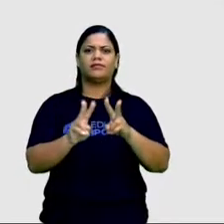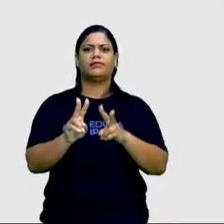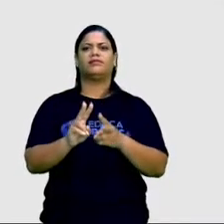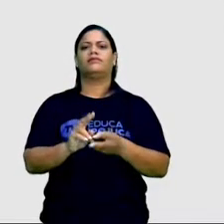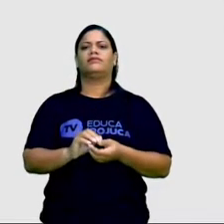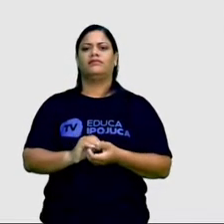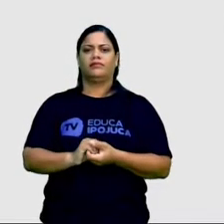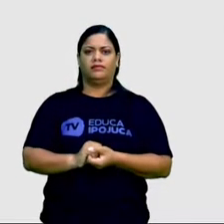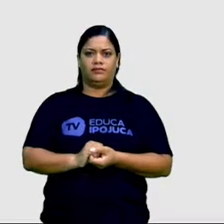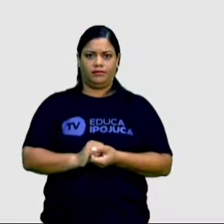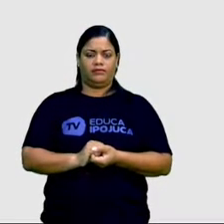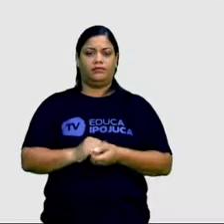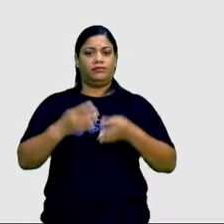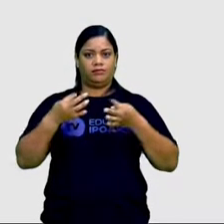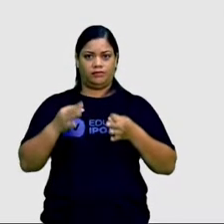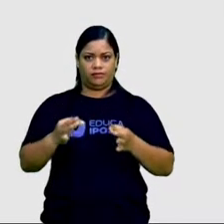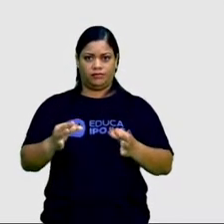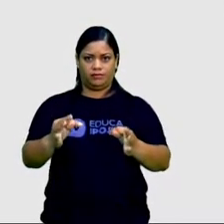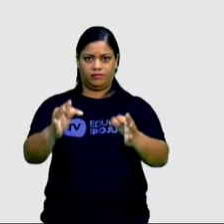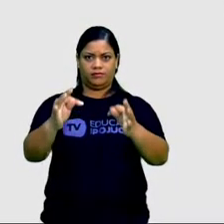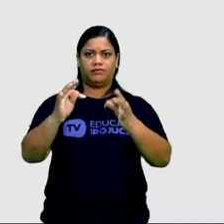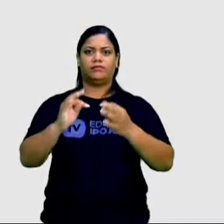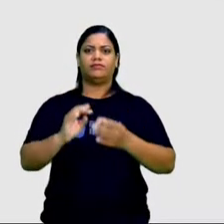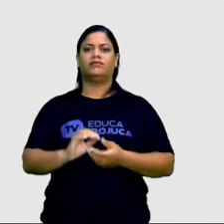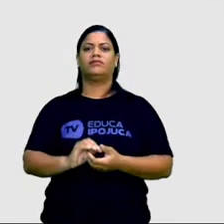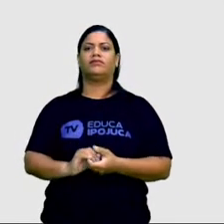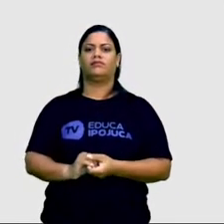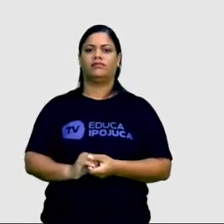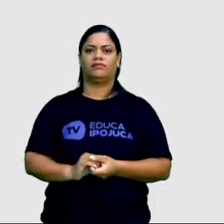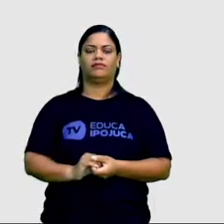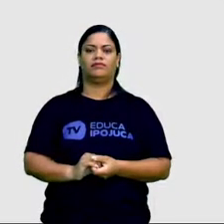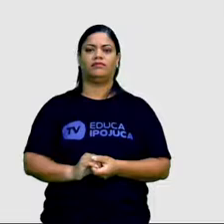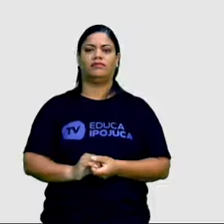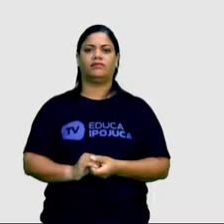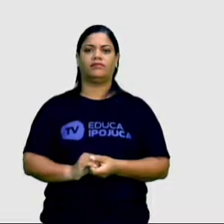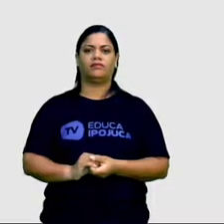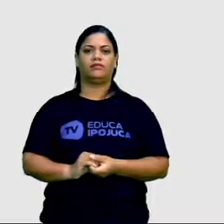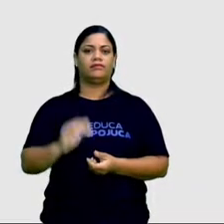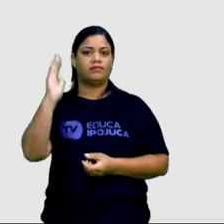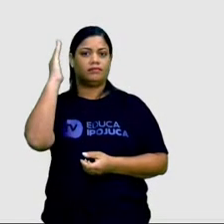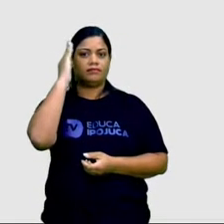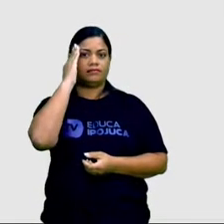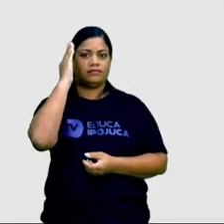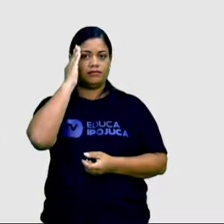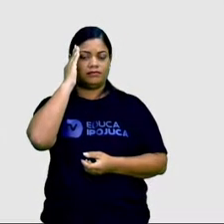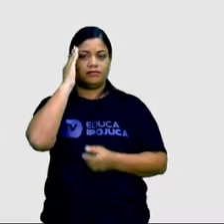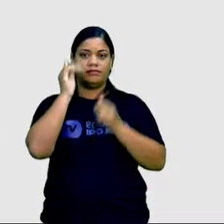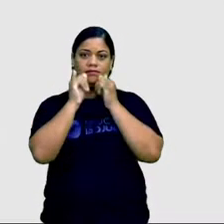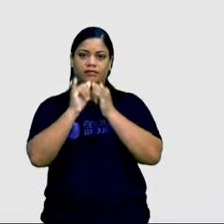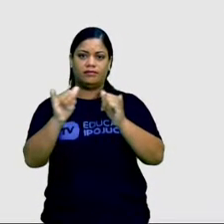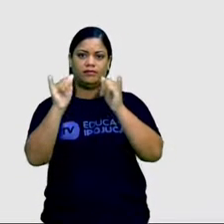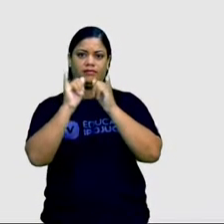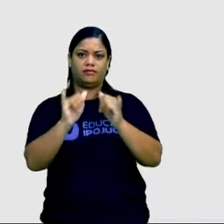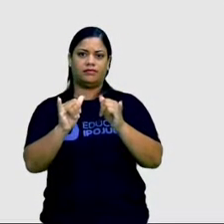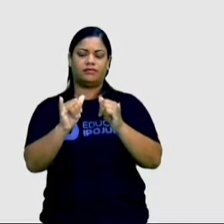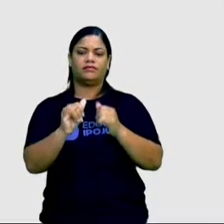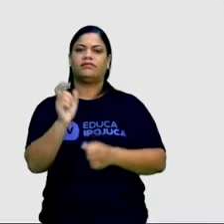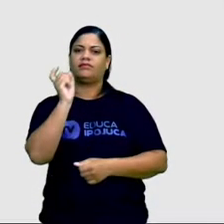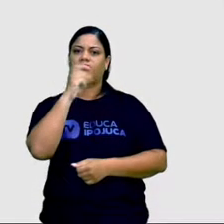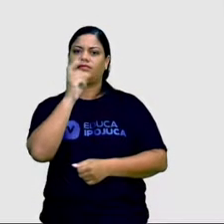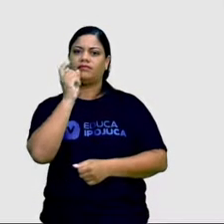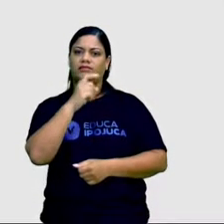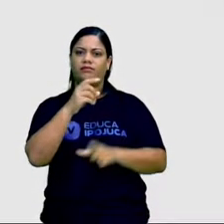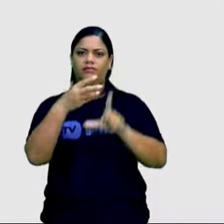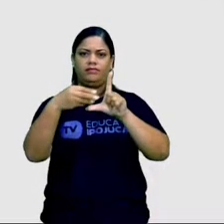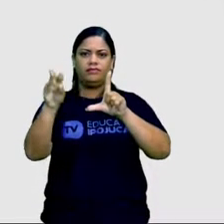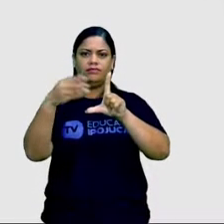do Instituto de Tecnologia de Massachusetts, MIT, concluiu que as notícias falsas se espalham na internet